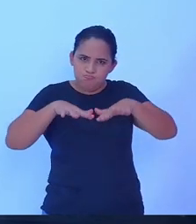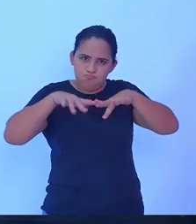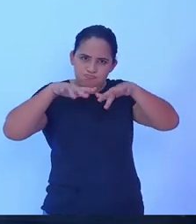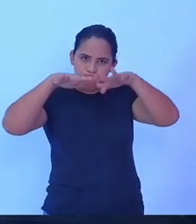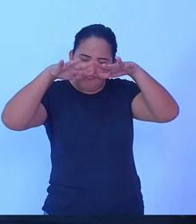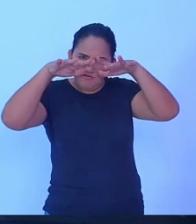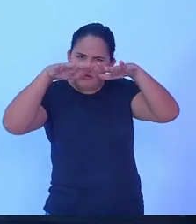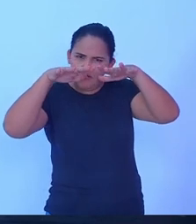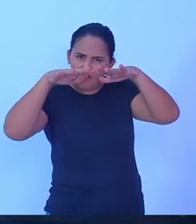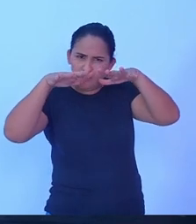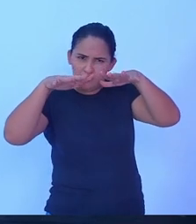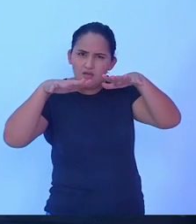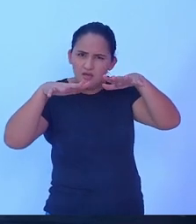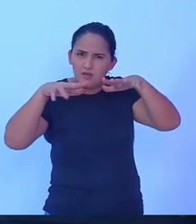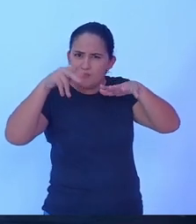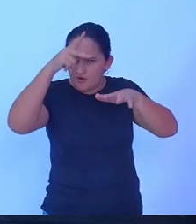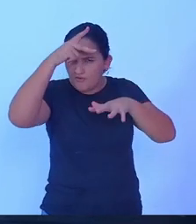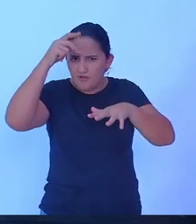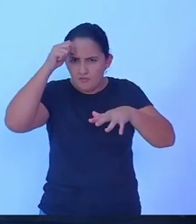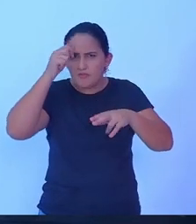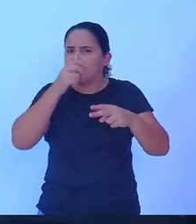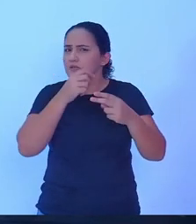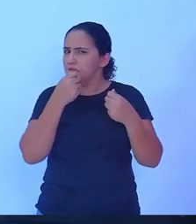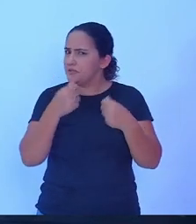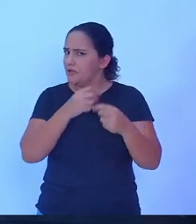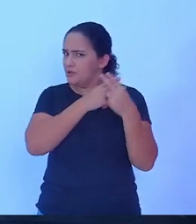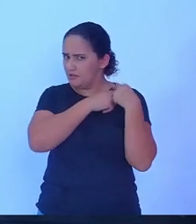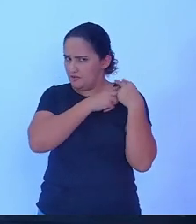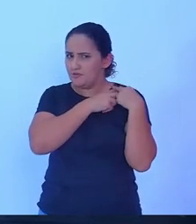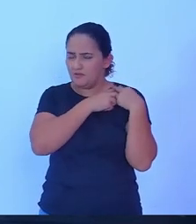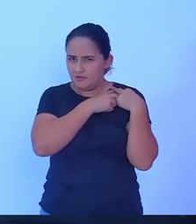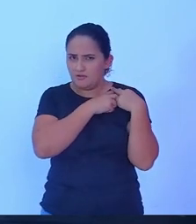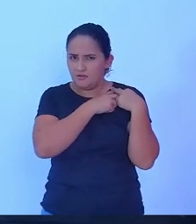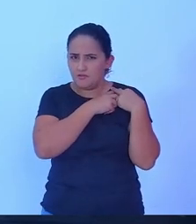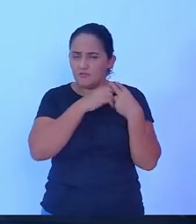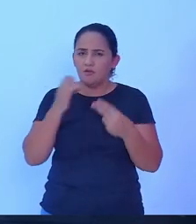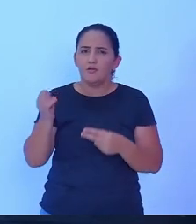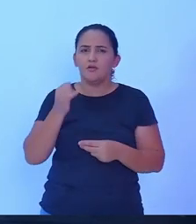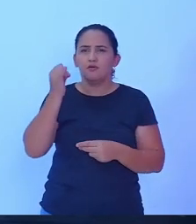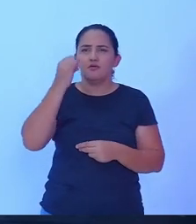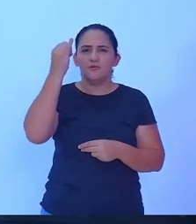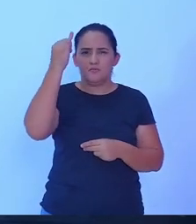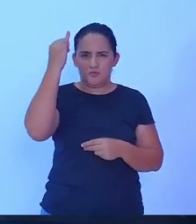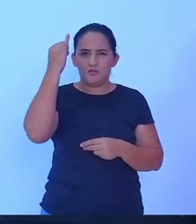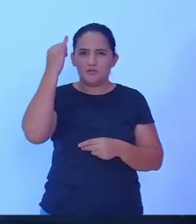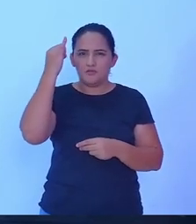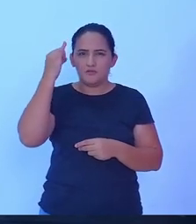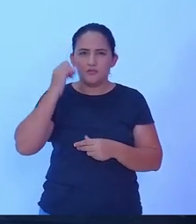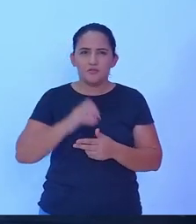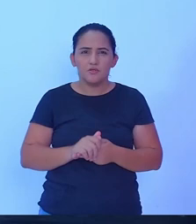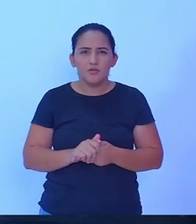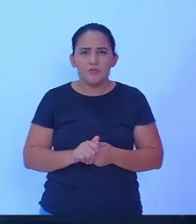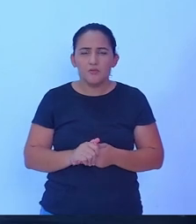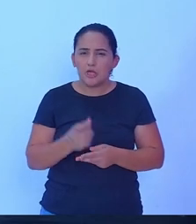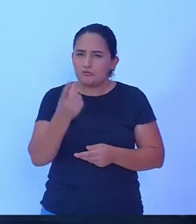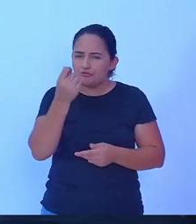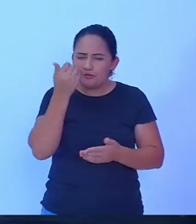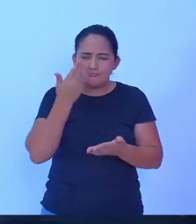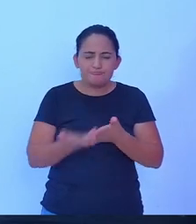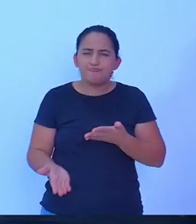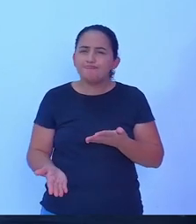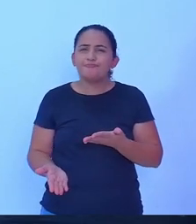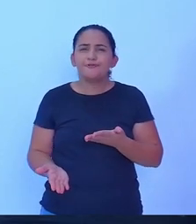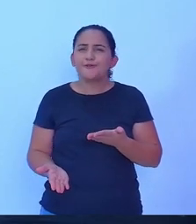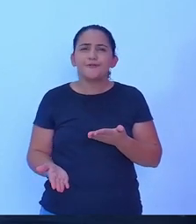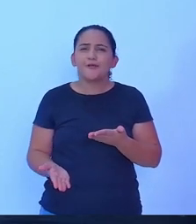municipal temos que ter responsabilidade com isso pois sabemos da importância que é e o prejuízo que causa para a nossa